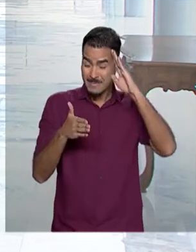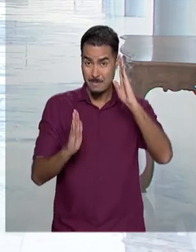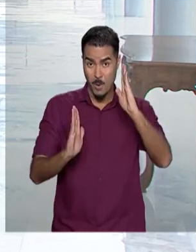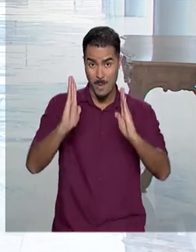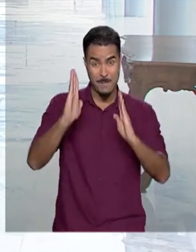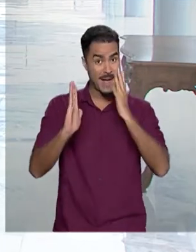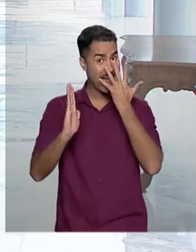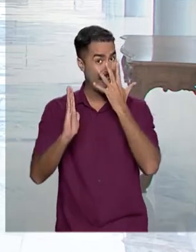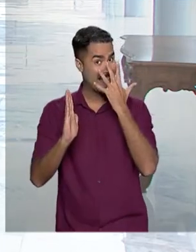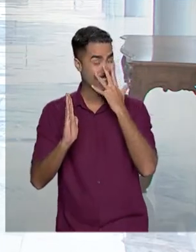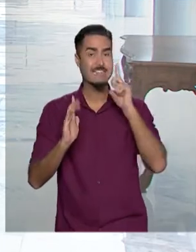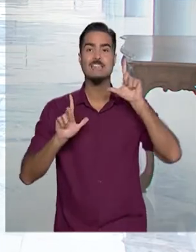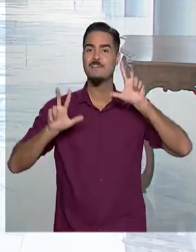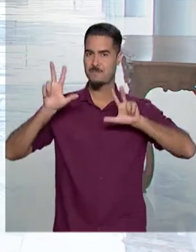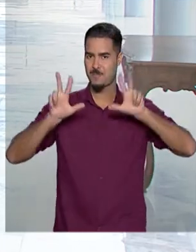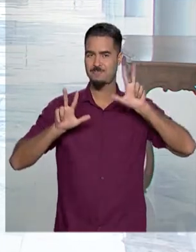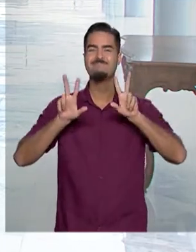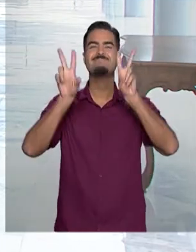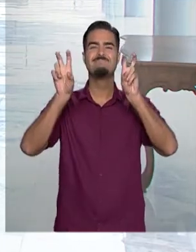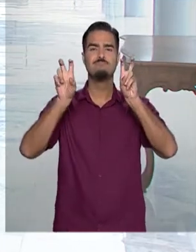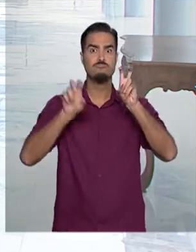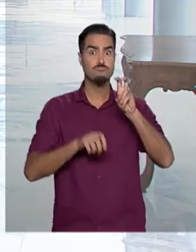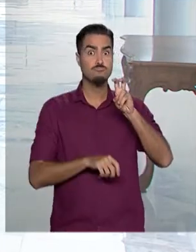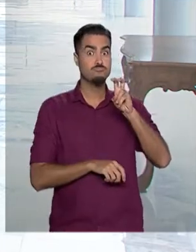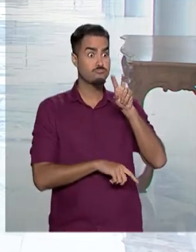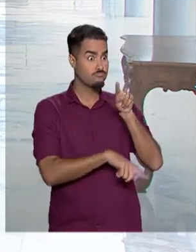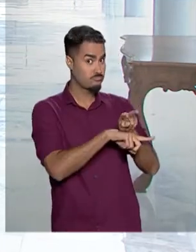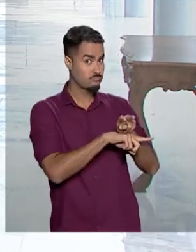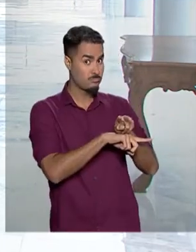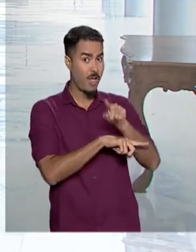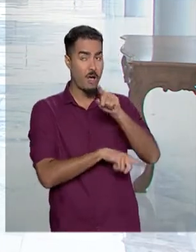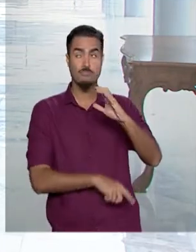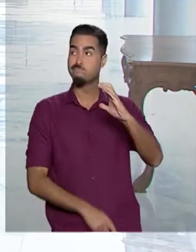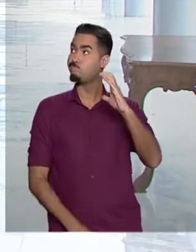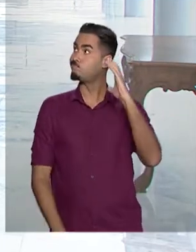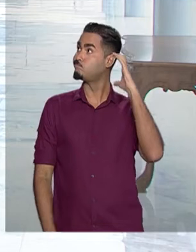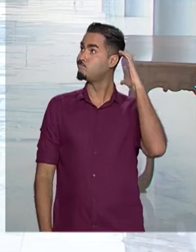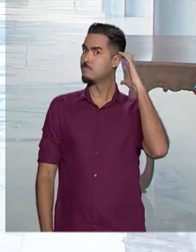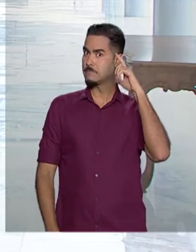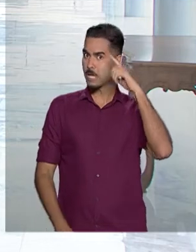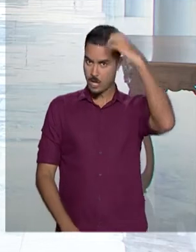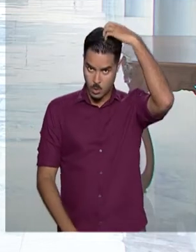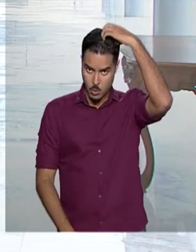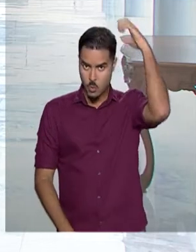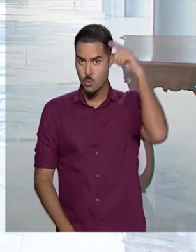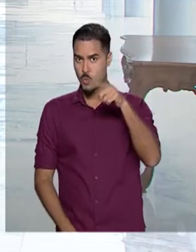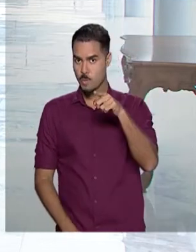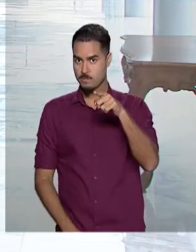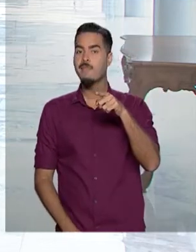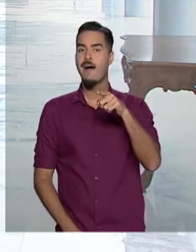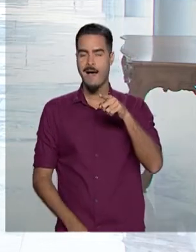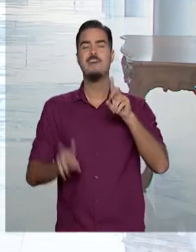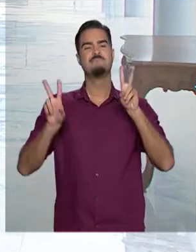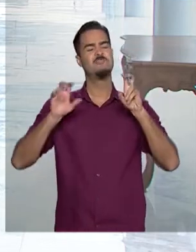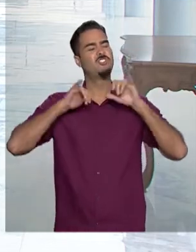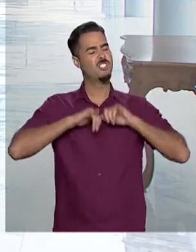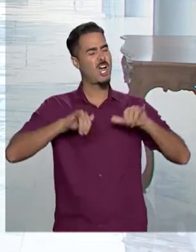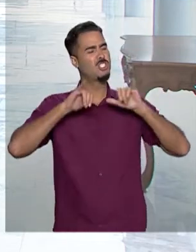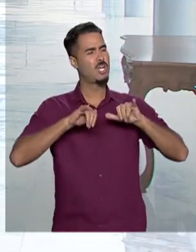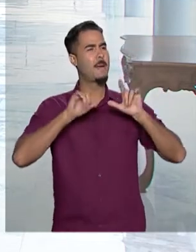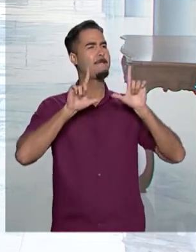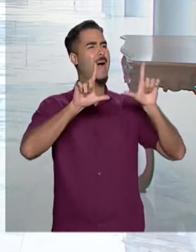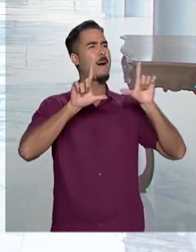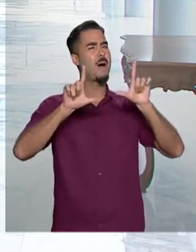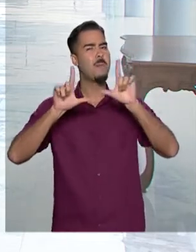época do Carnaval. Com o slogan Fique de Olho, quem finge que não vê vira cúmplice, foram produzidas campanhas para serem